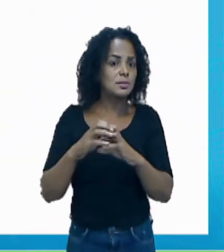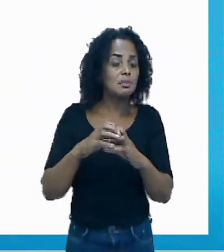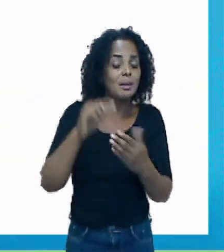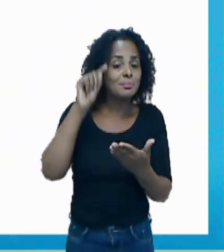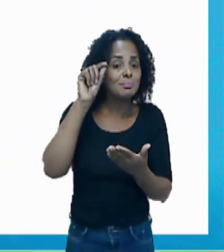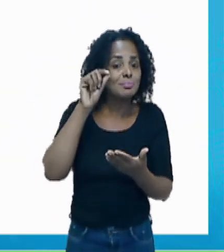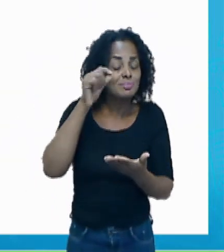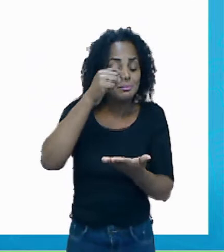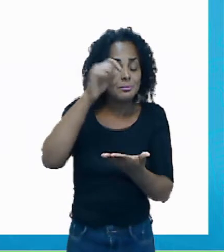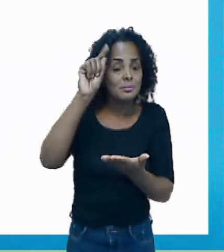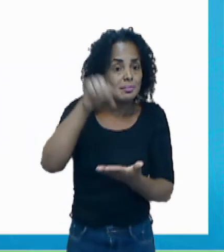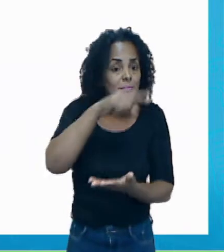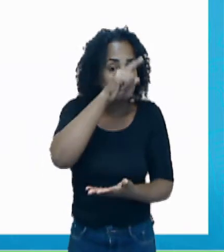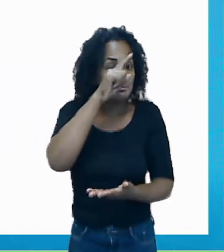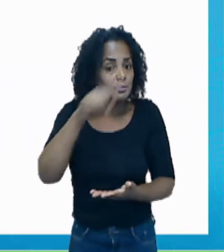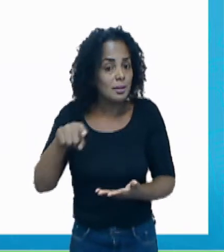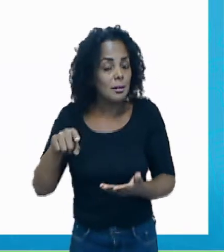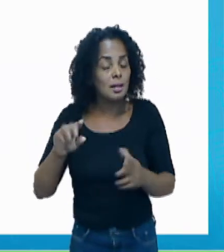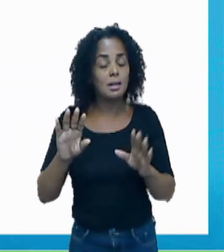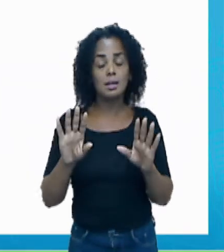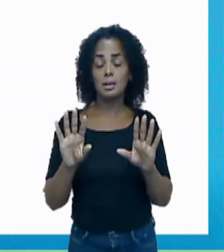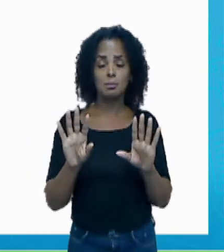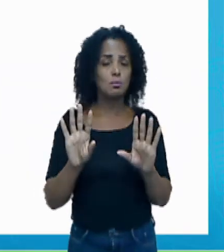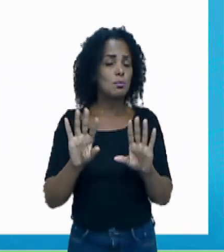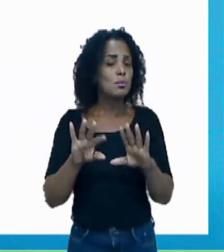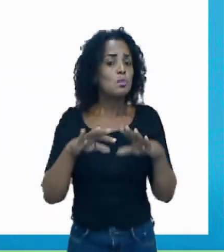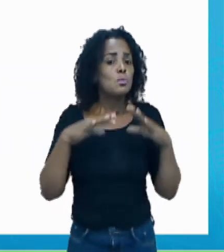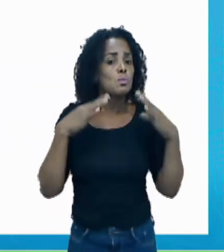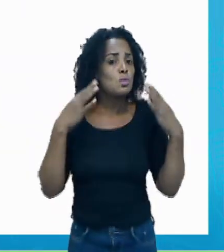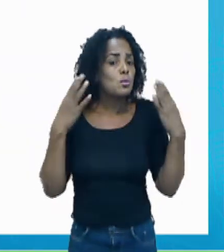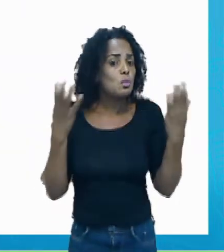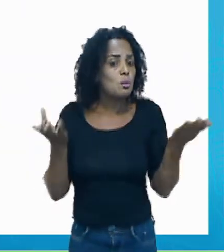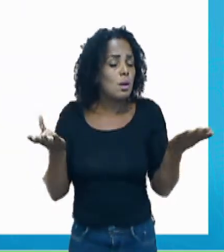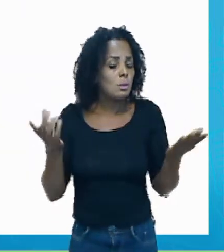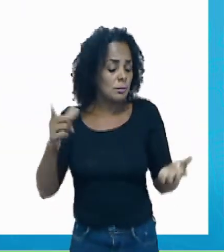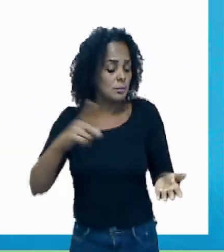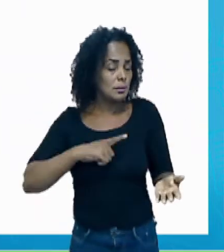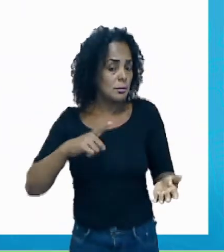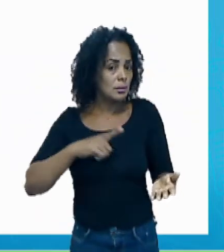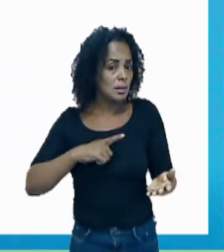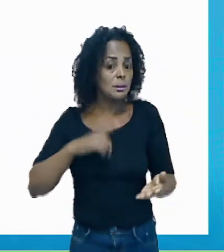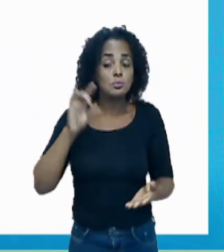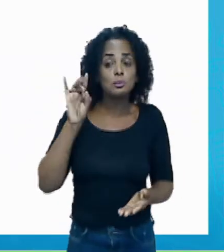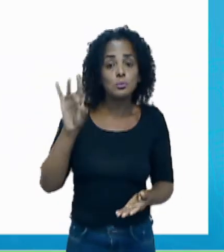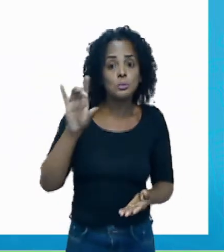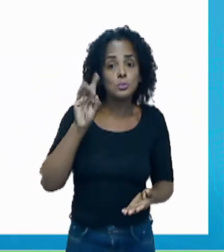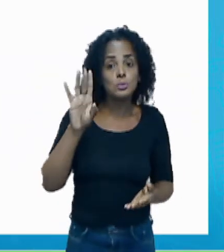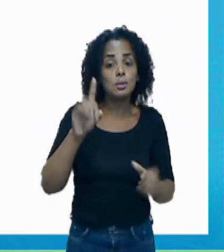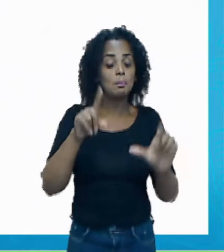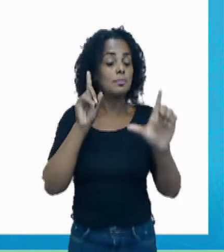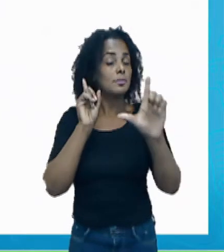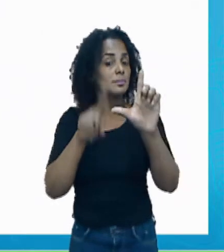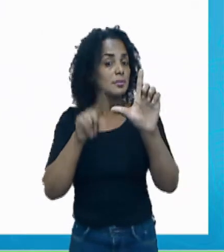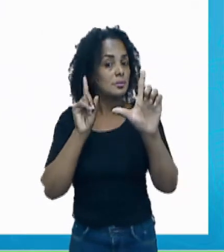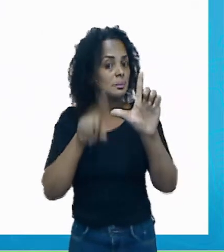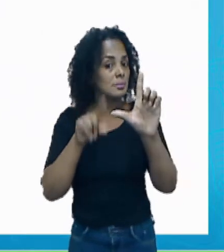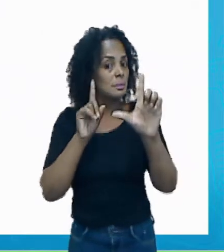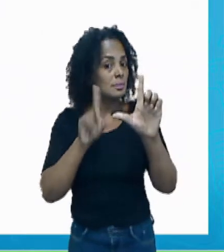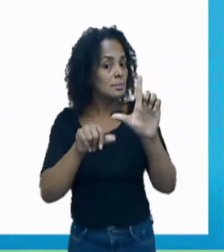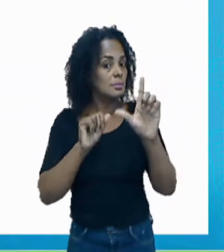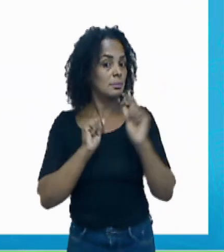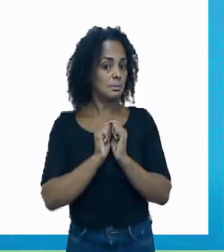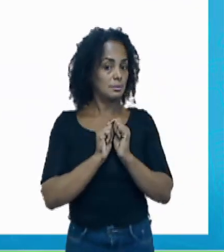quadrinho que corresponde o balão que tem apenas letra.